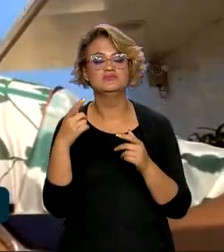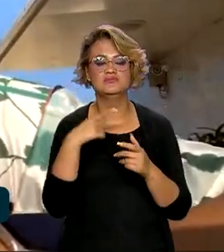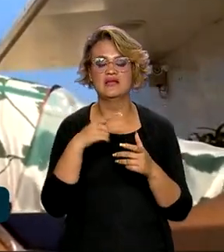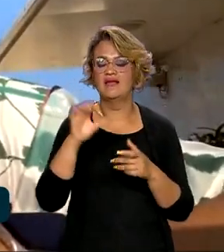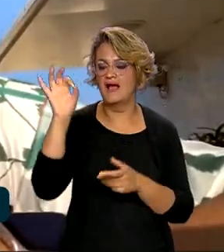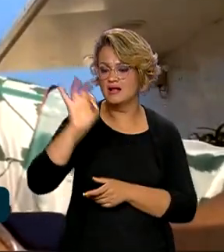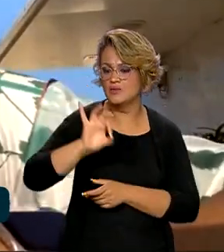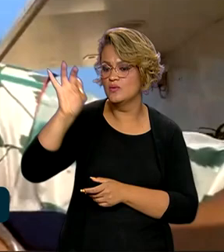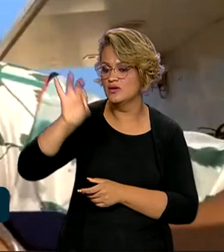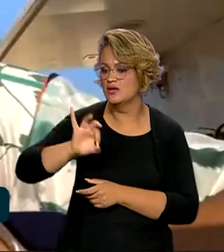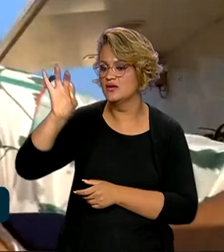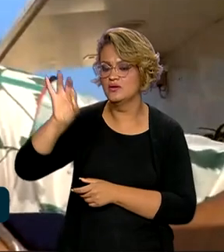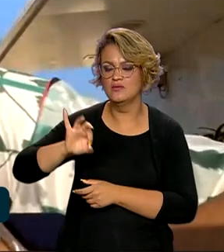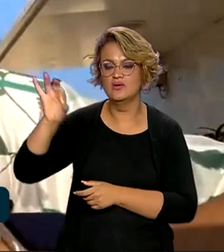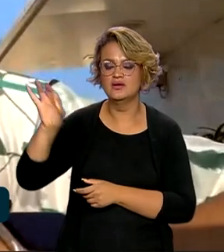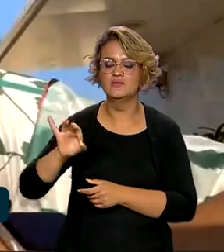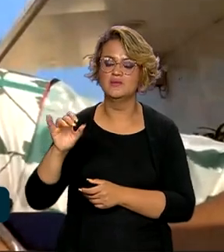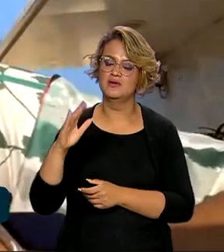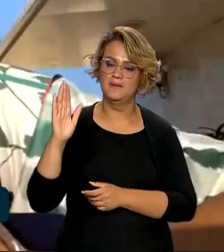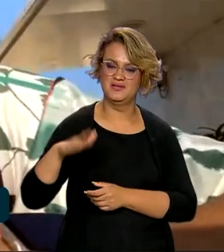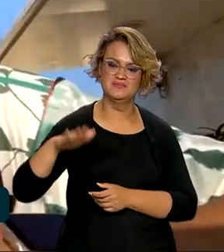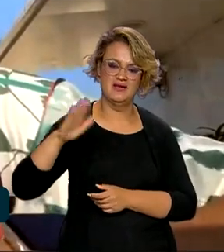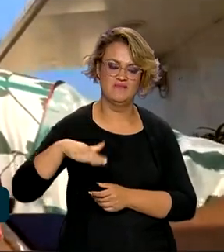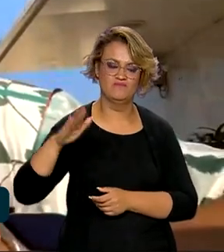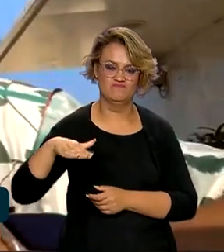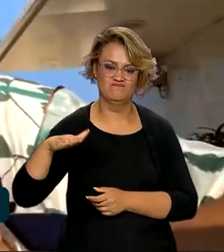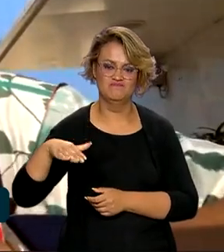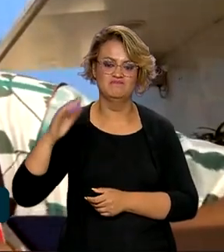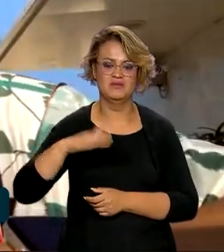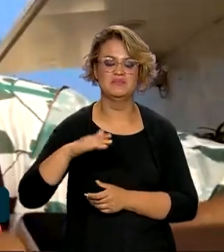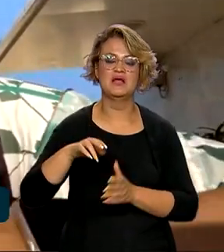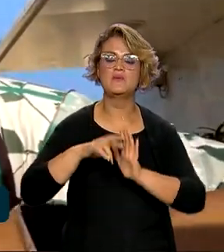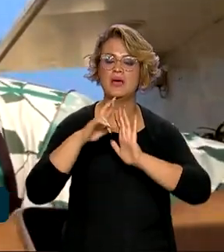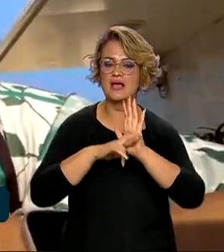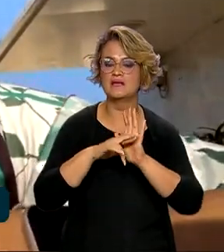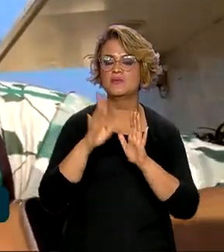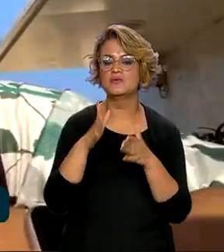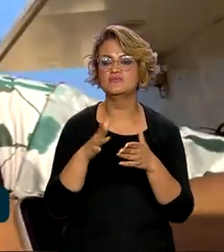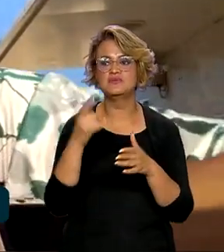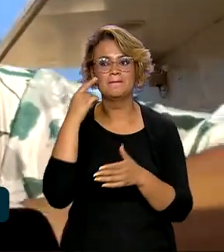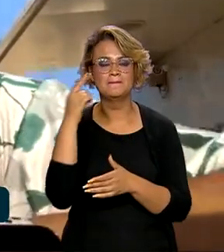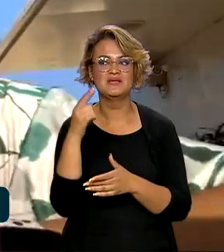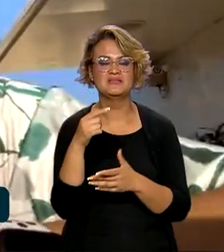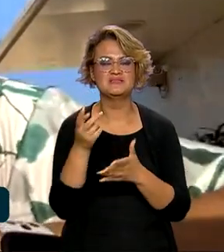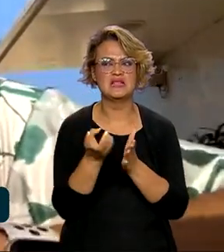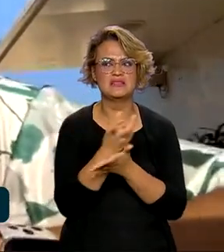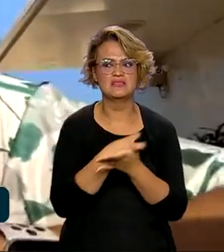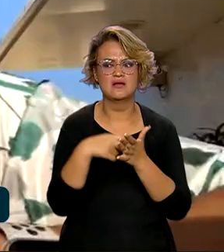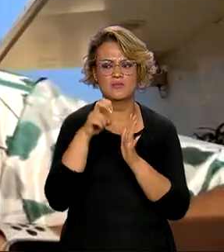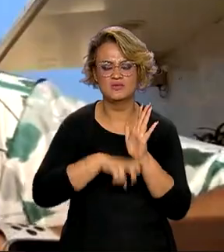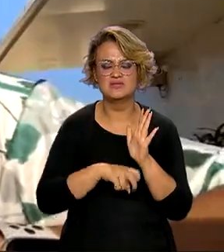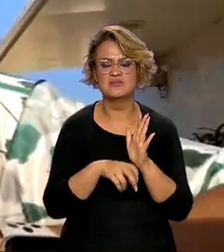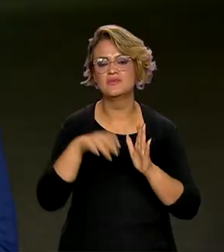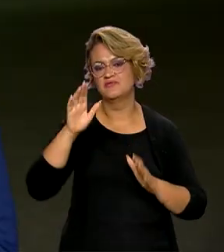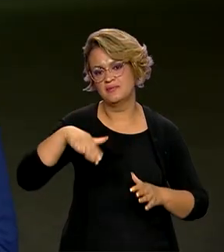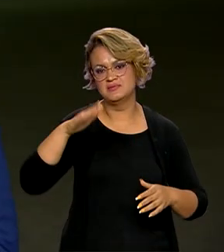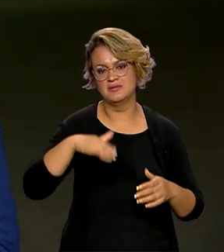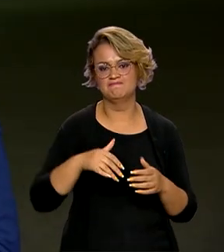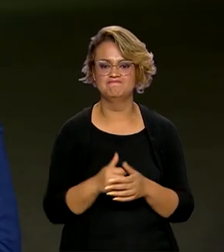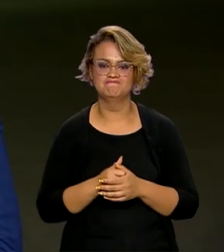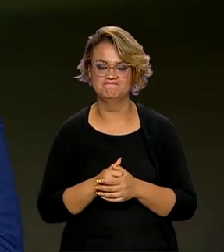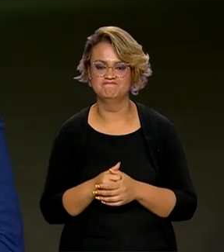alíquotas de importação menores. Ele é um regime que, quando você pensa em tributação, ele fica mais barato.